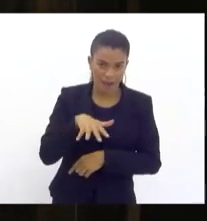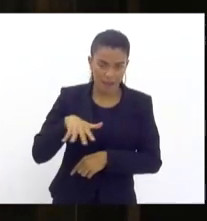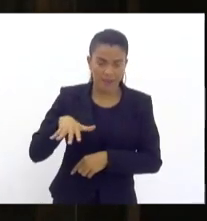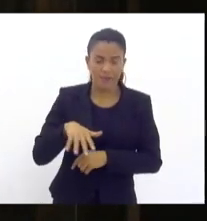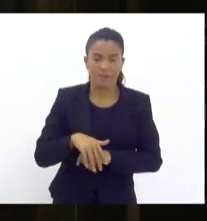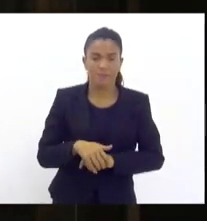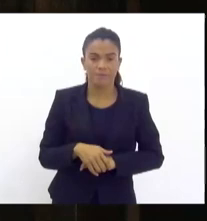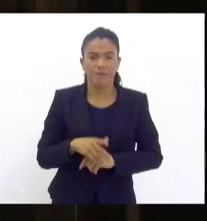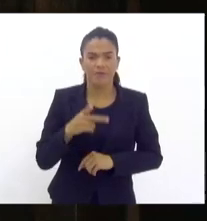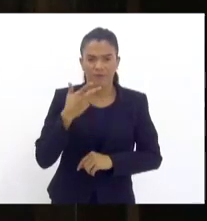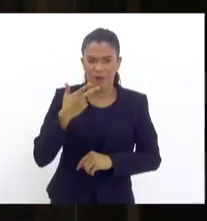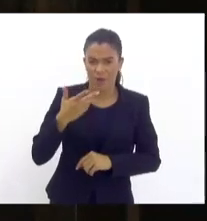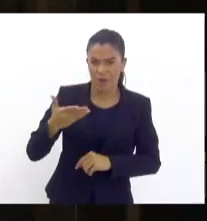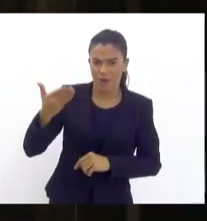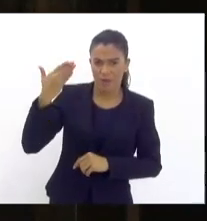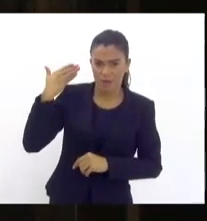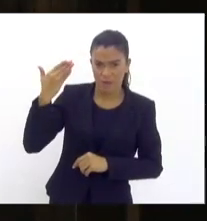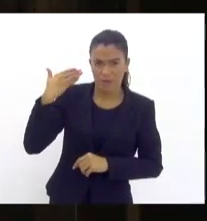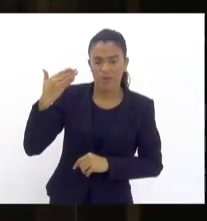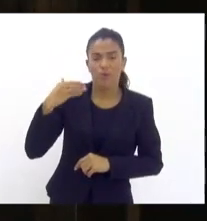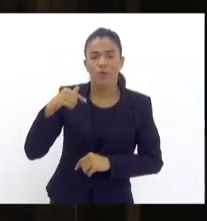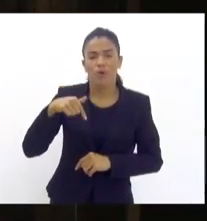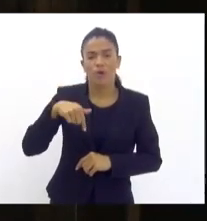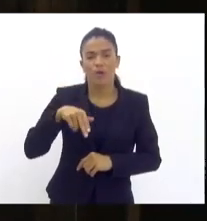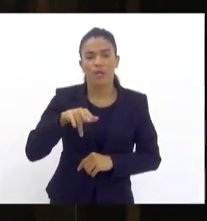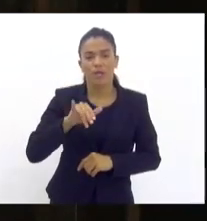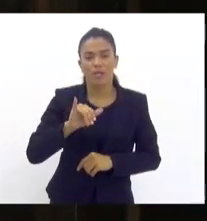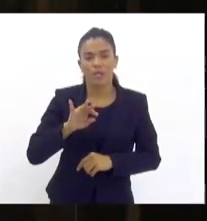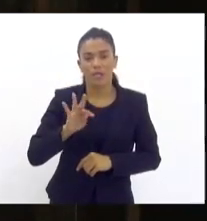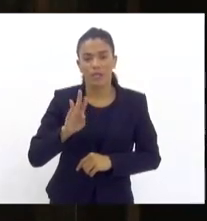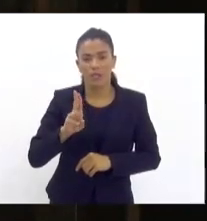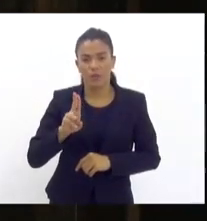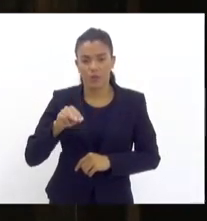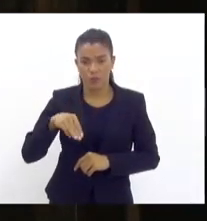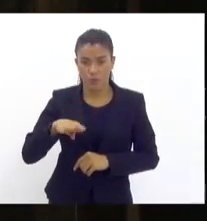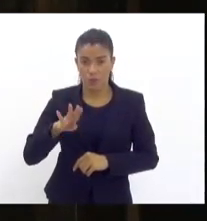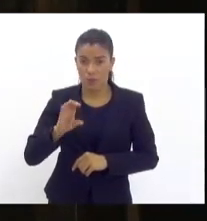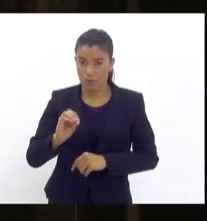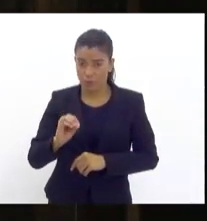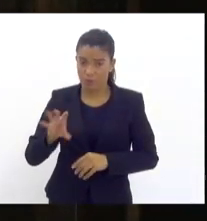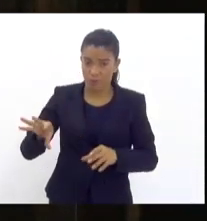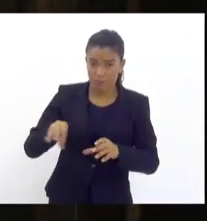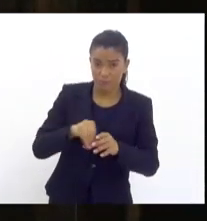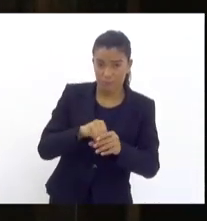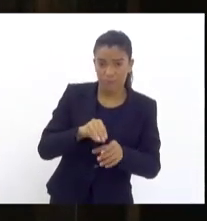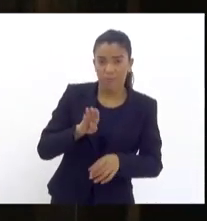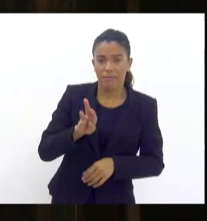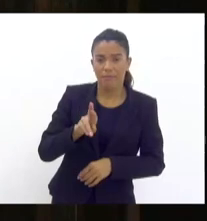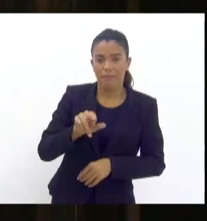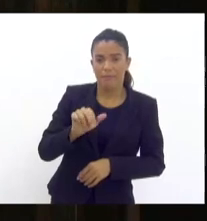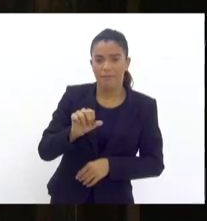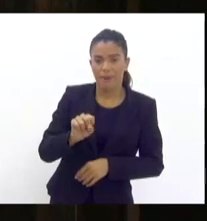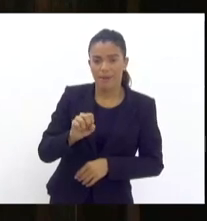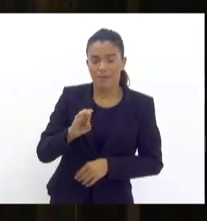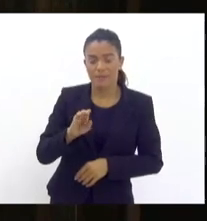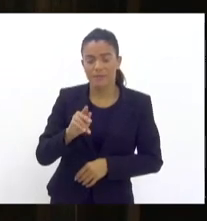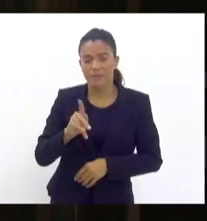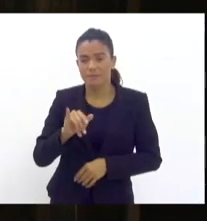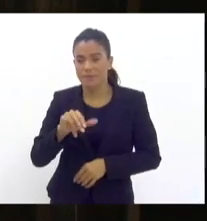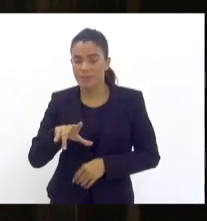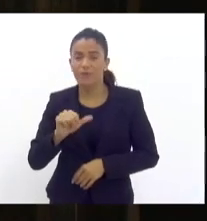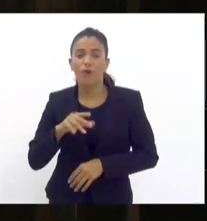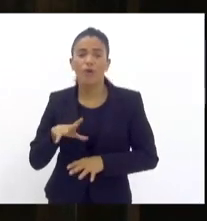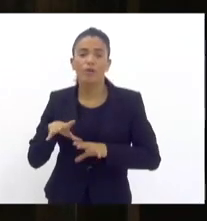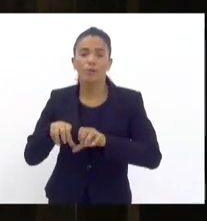como foi falado aqui, a área do Quitungo era uma área também que faz parte de Bras de Pina, que foi dominada pela